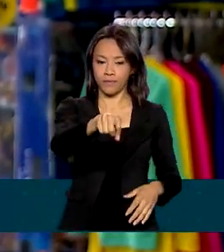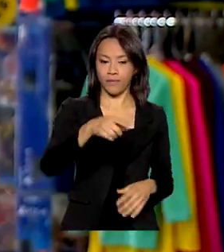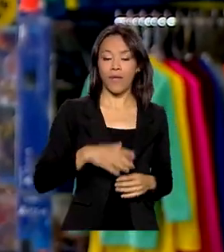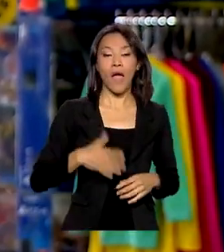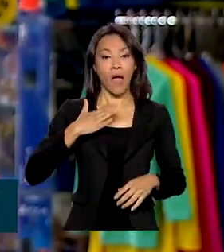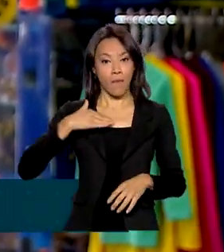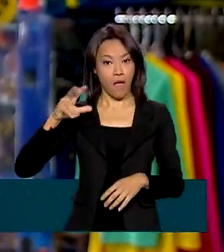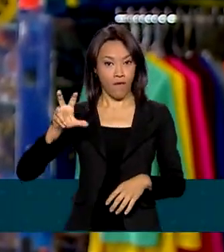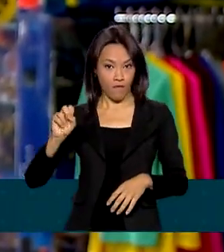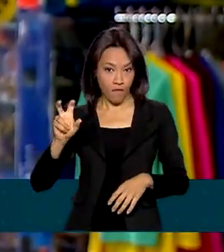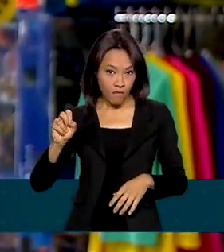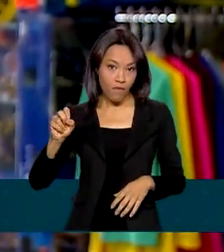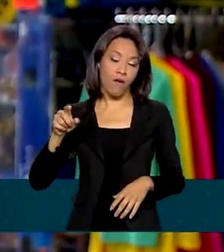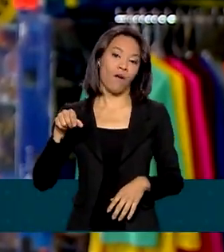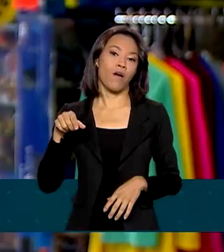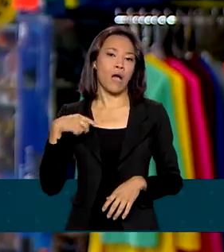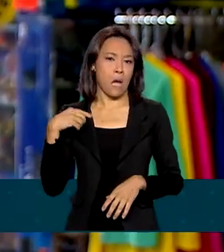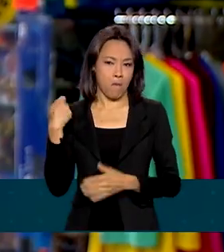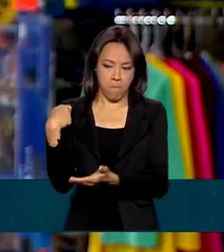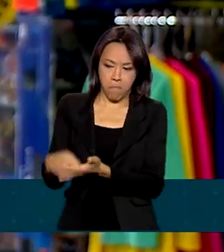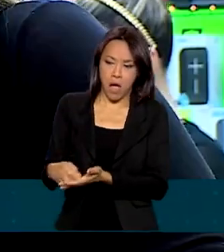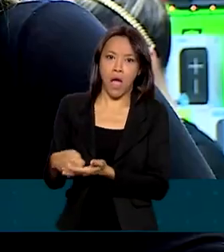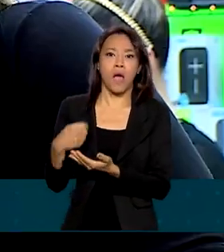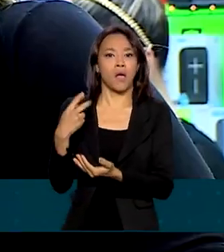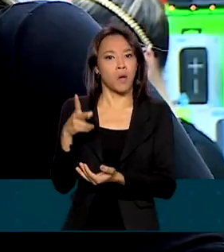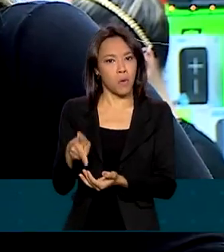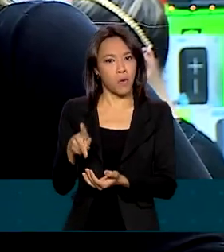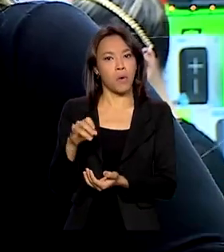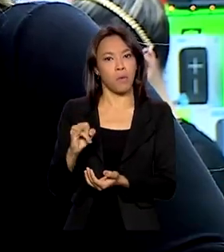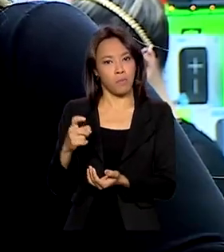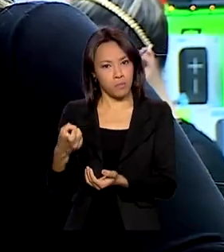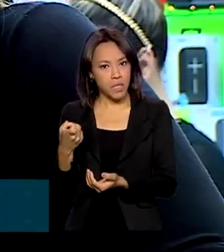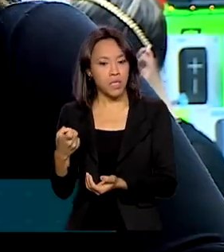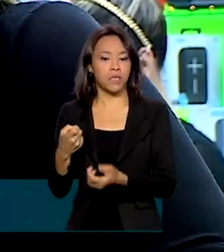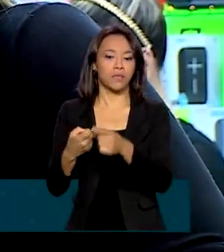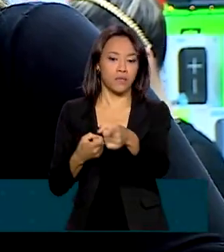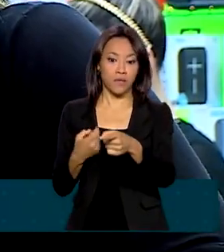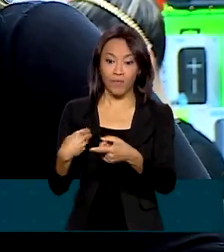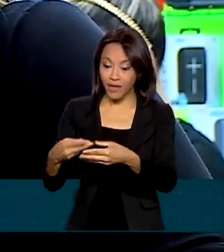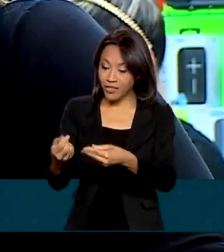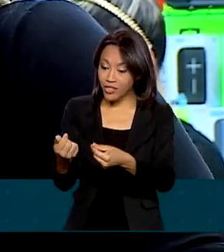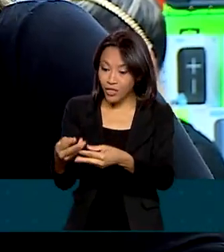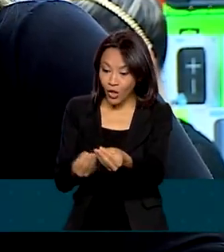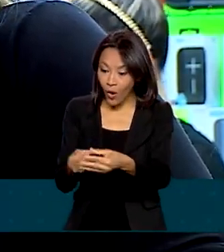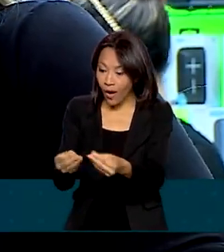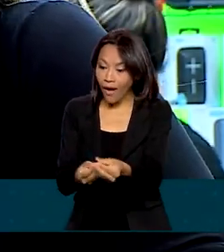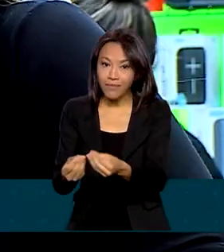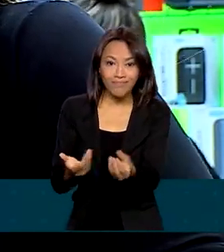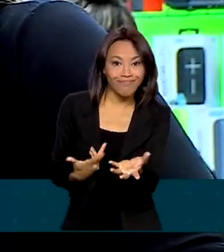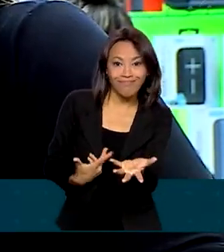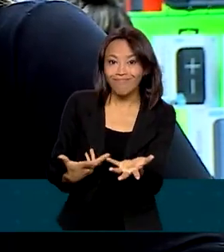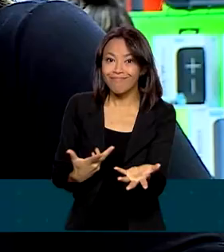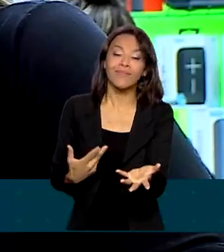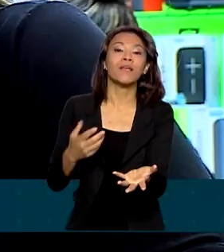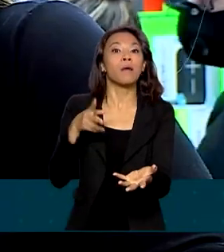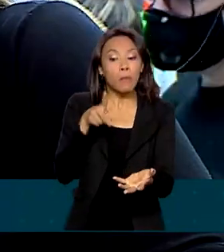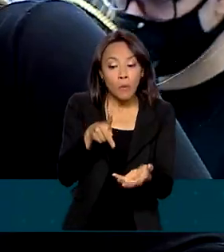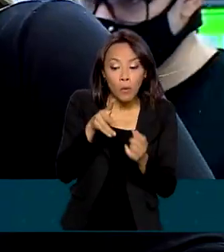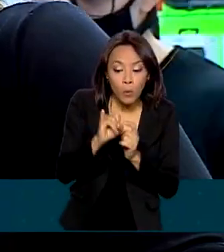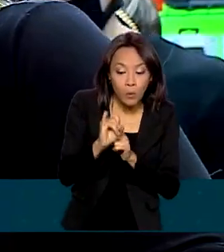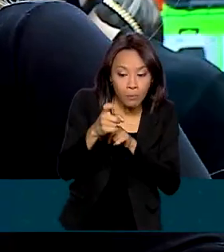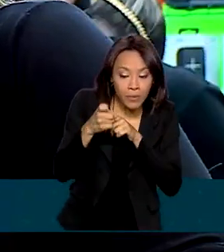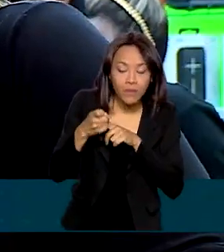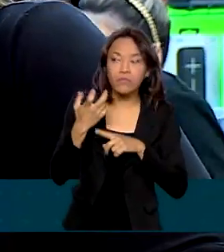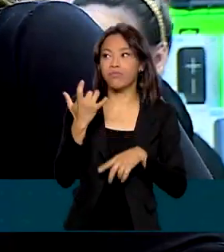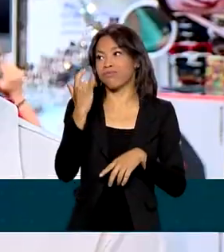a maçã no cabelo dela, pagamos com PIX. É muito difícil o dinheiro trocado aqui na feira. Então, assim, facilitou muito para a gente a